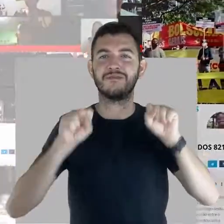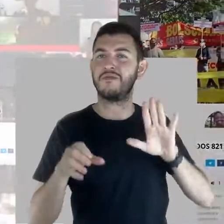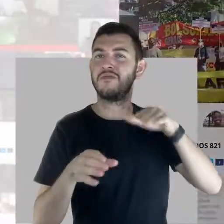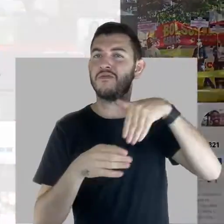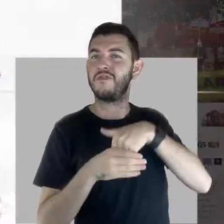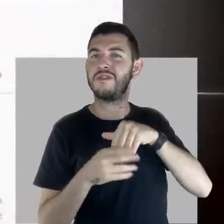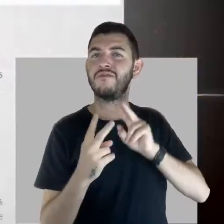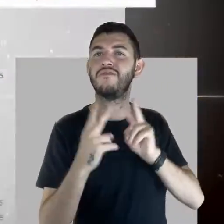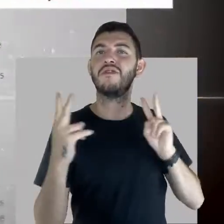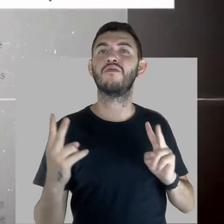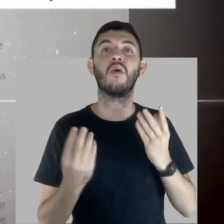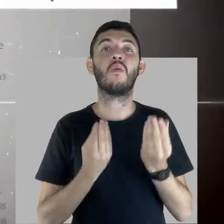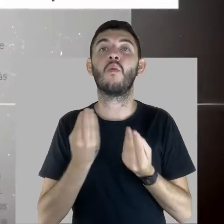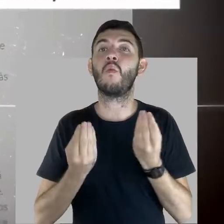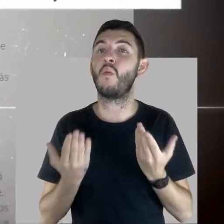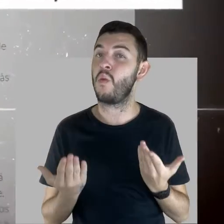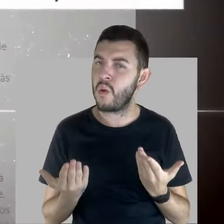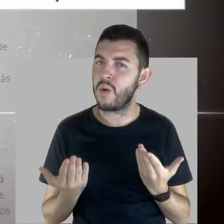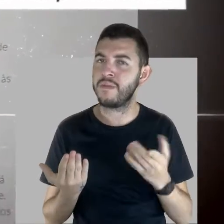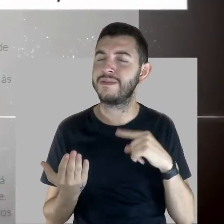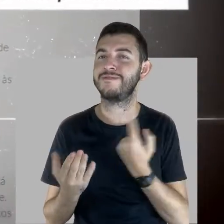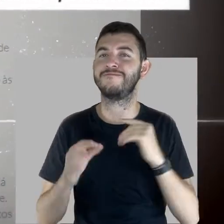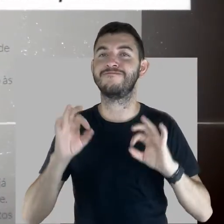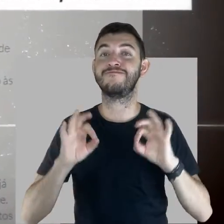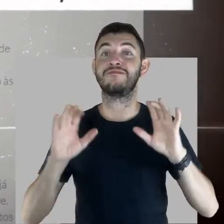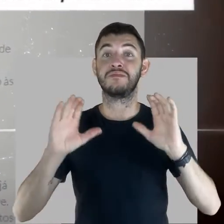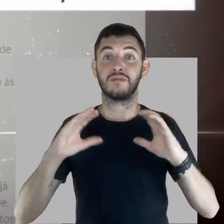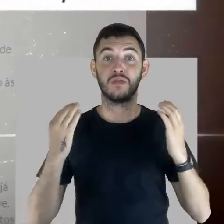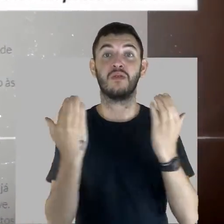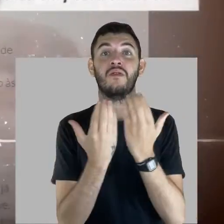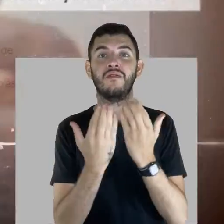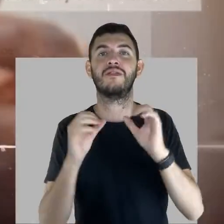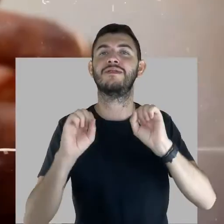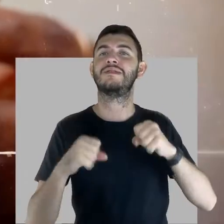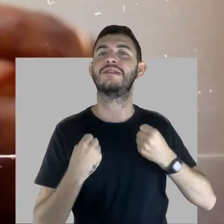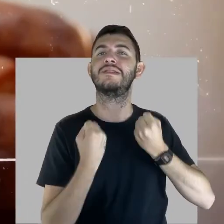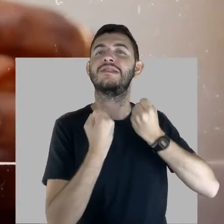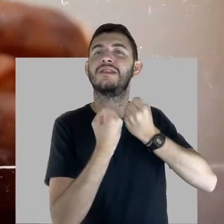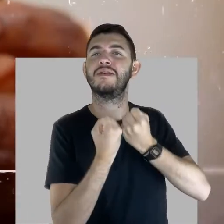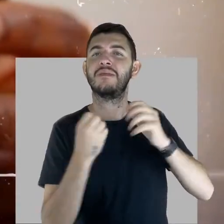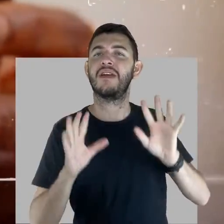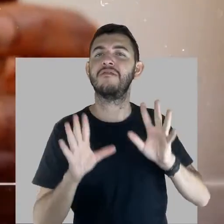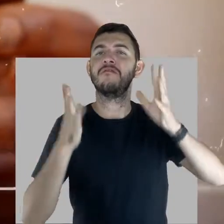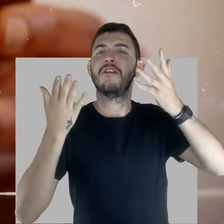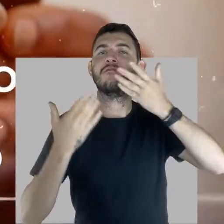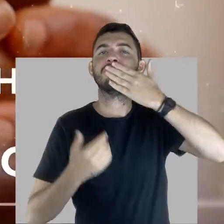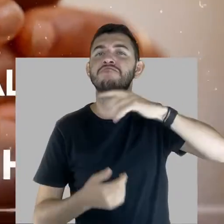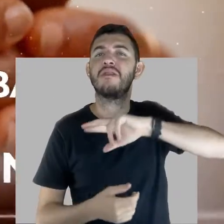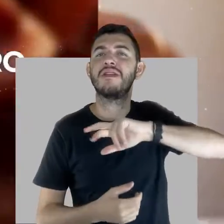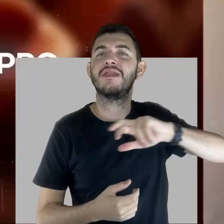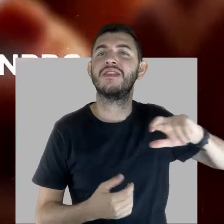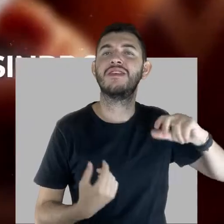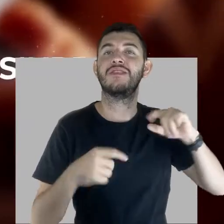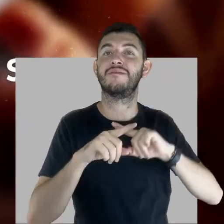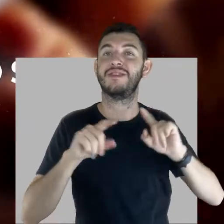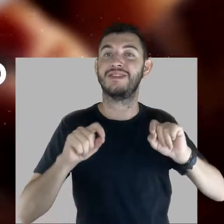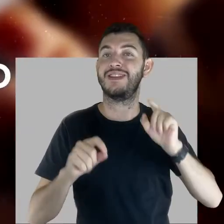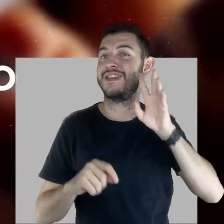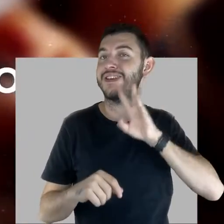organizar o sistema de votação virtualmente. Nós fizemos conferências, nós fizemos seminários.